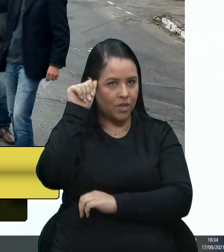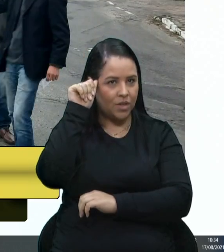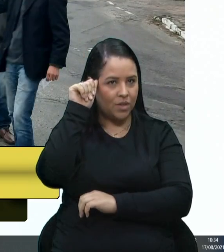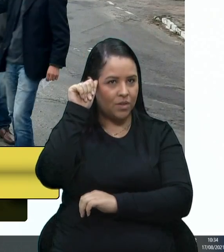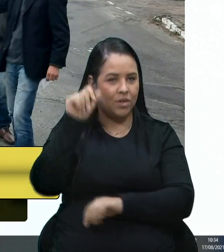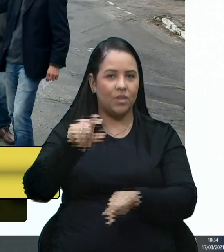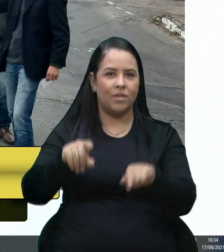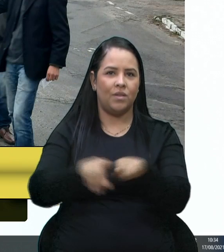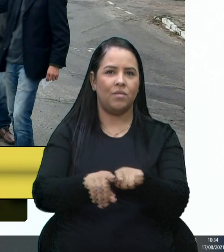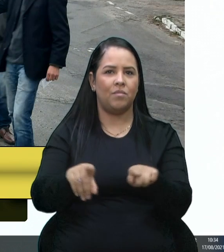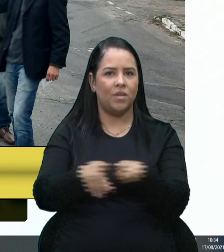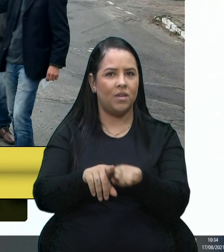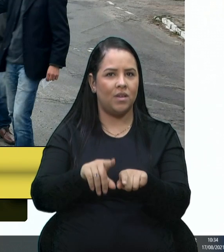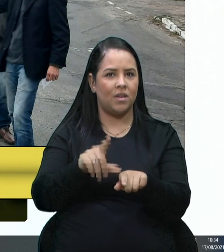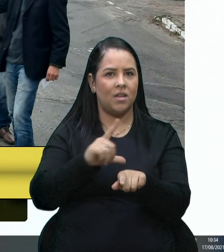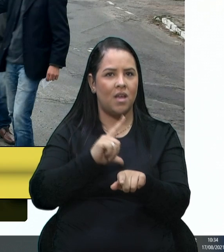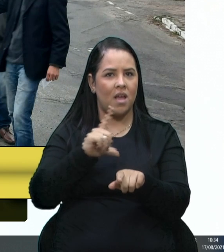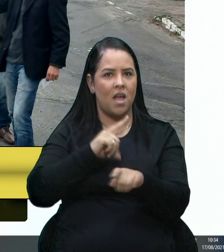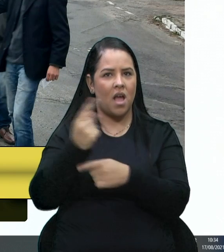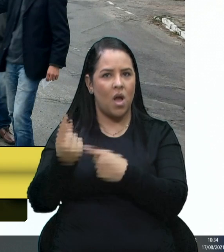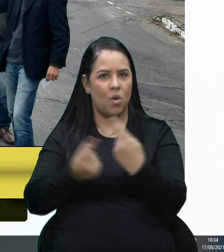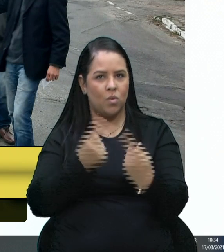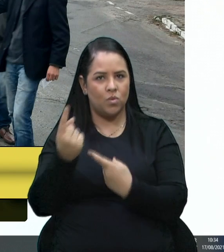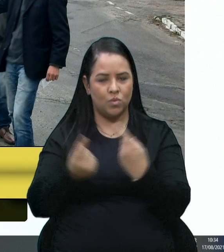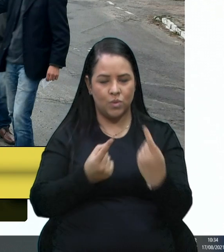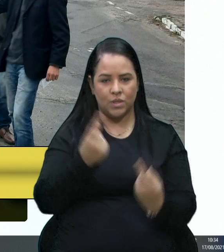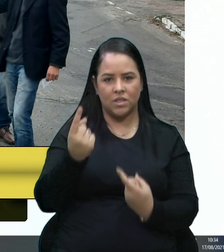Também teve algumas lideranças ali junto.